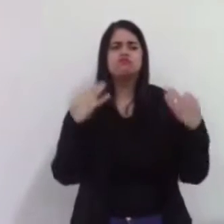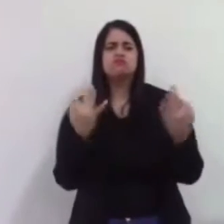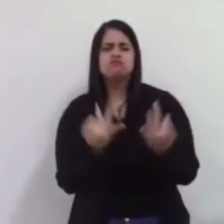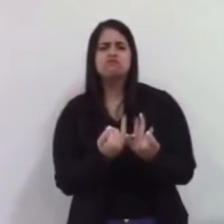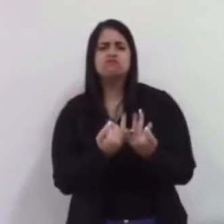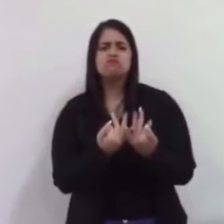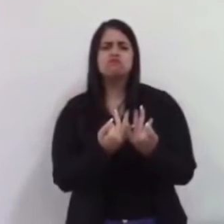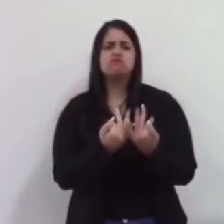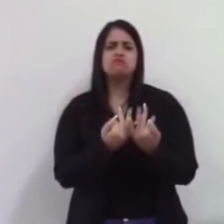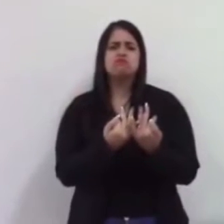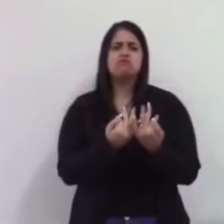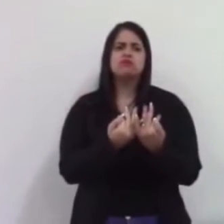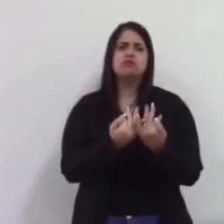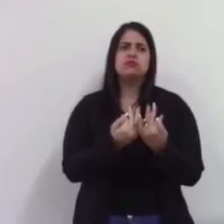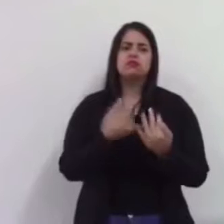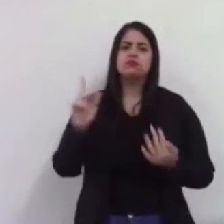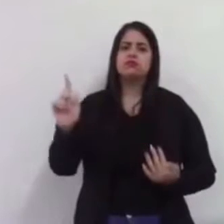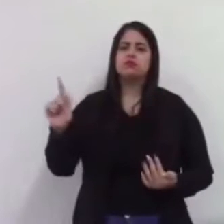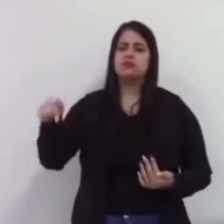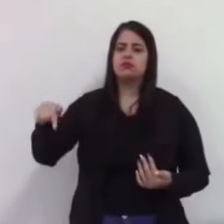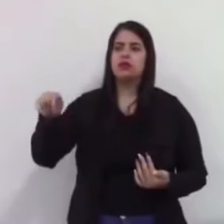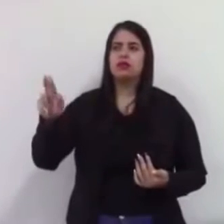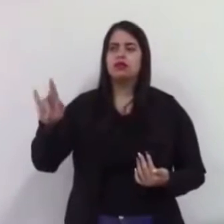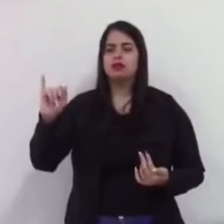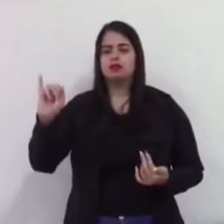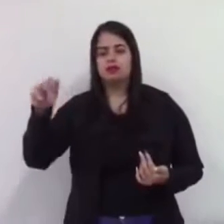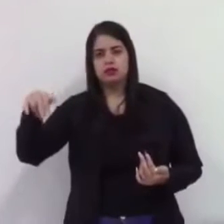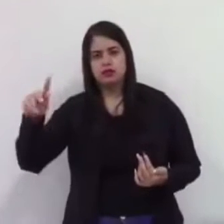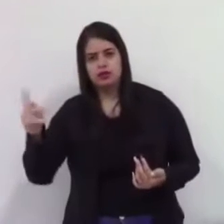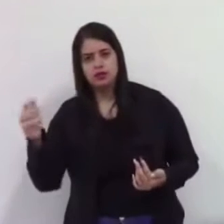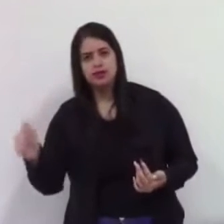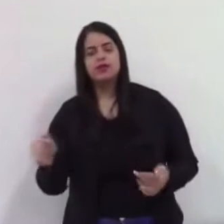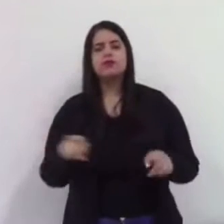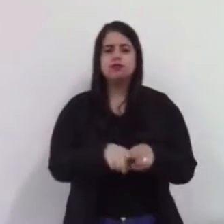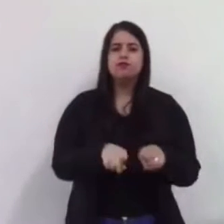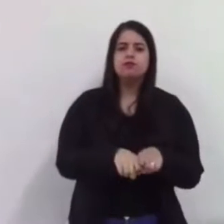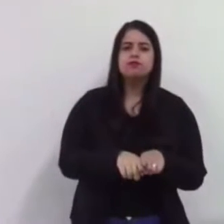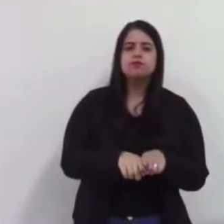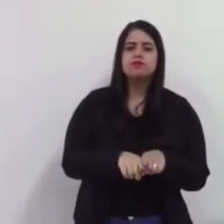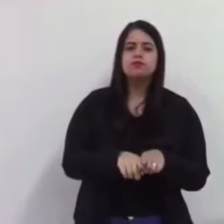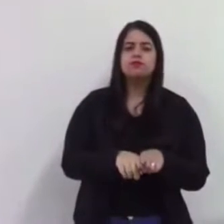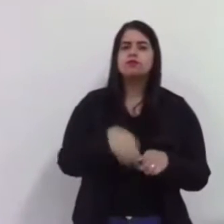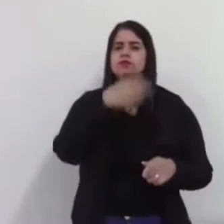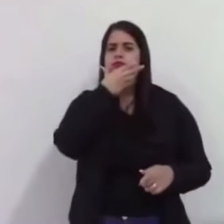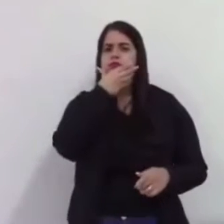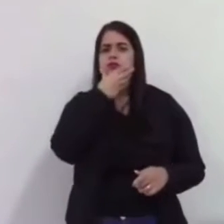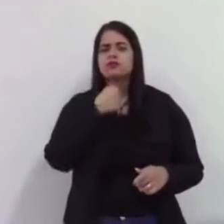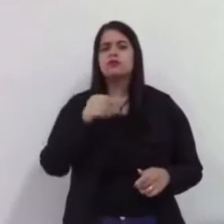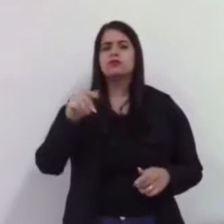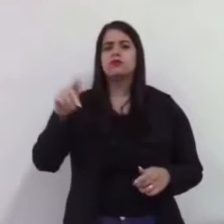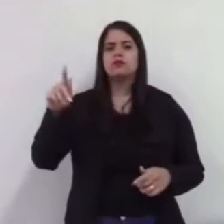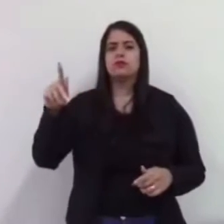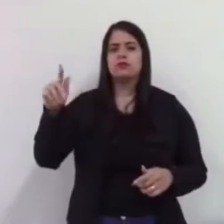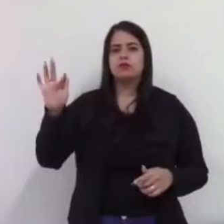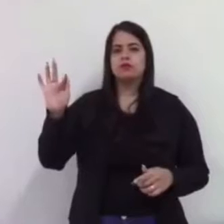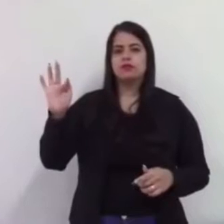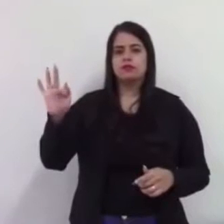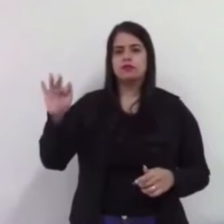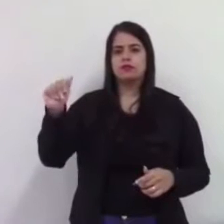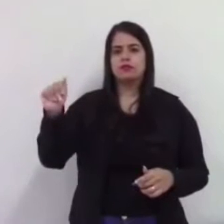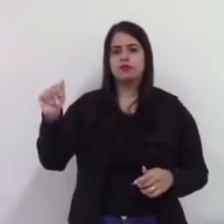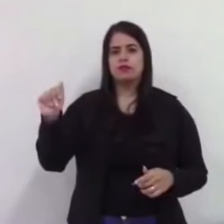sua esposa Freiner e seus filhos Fernando e Fagner, hoje presidente,